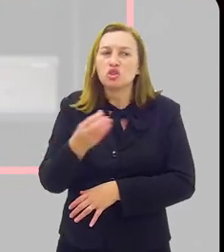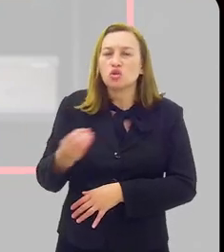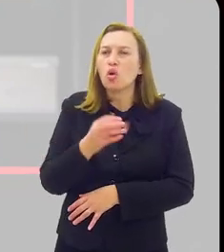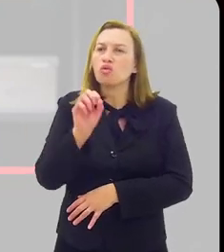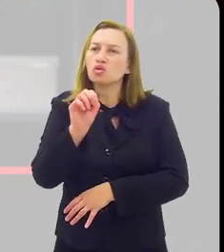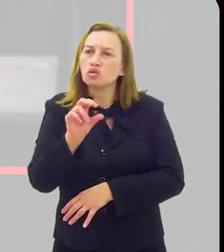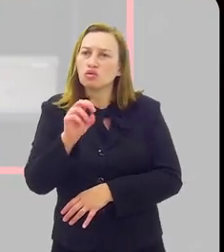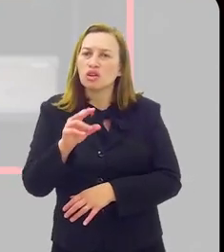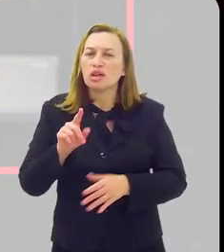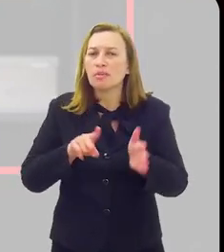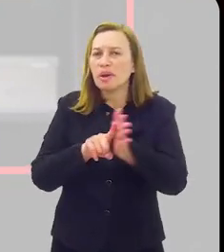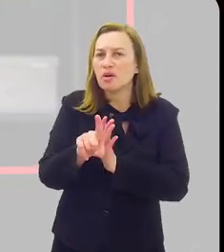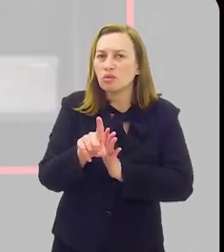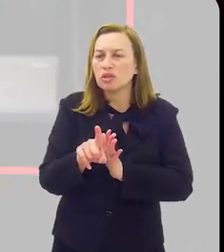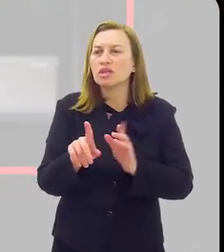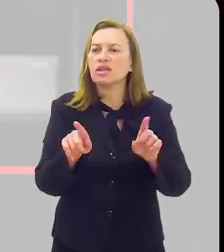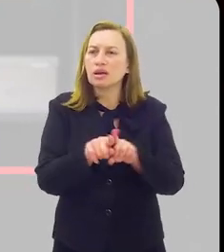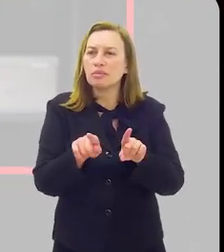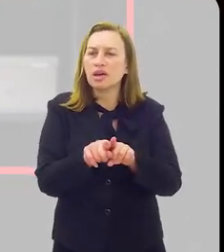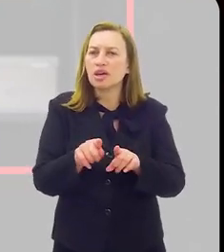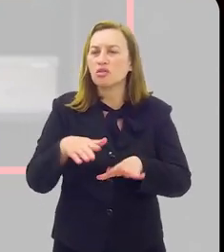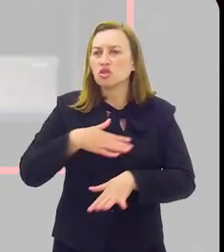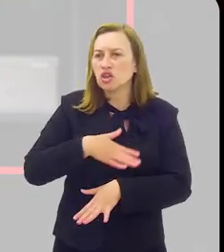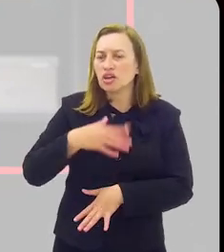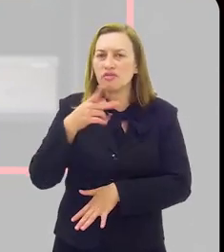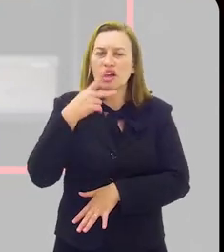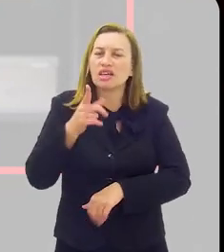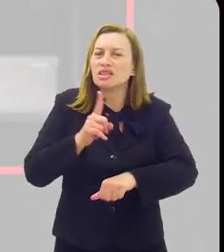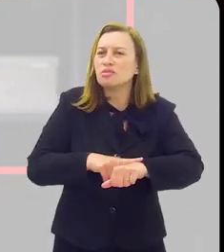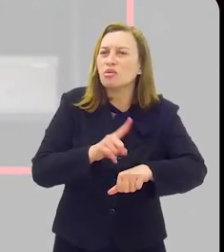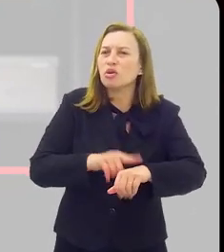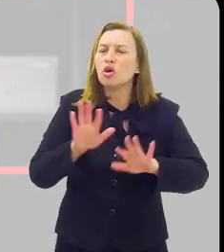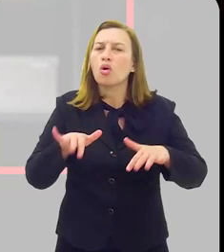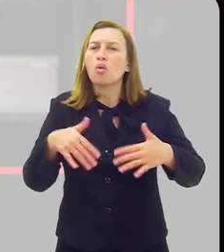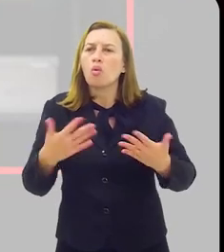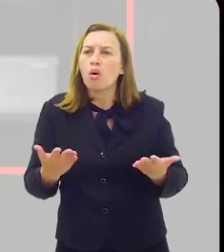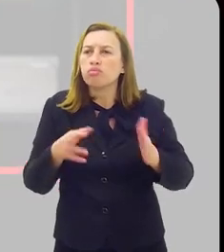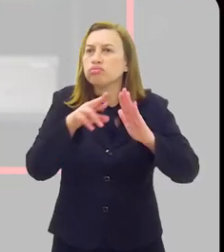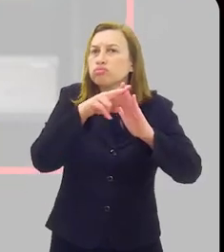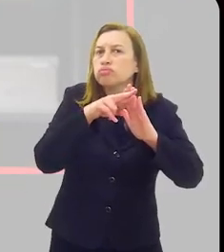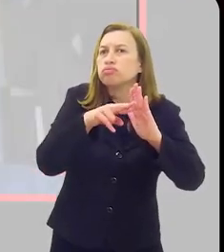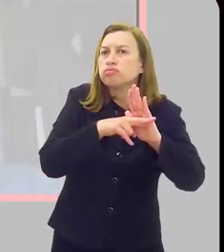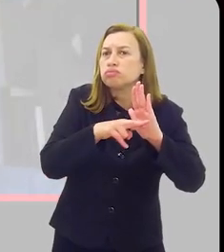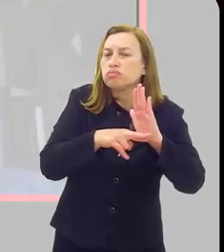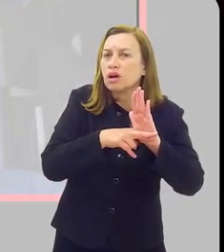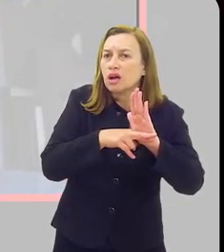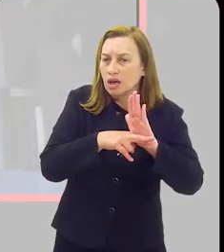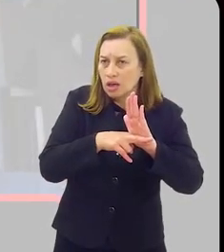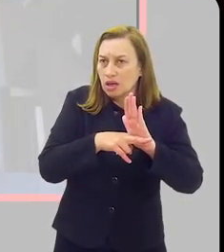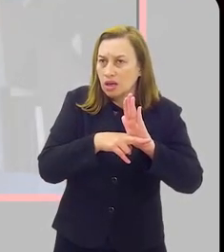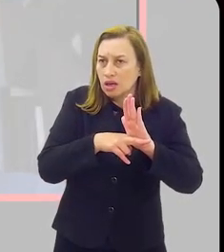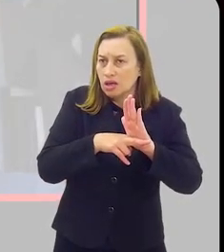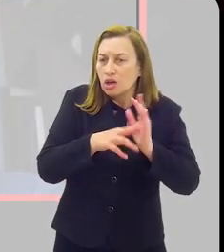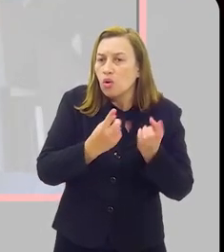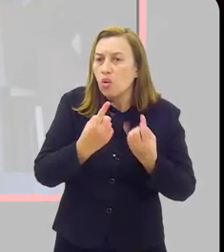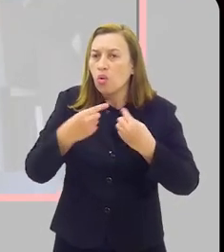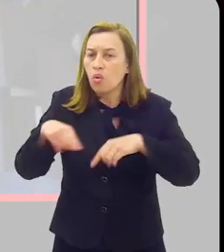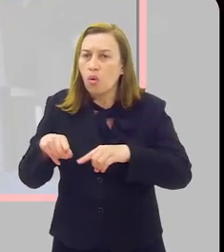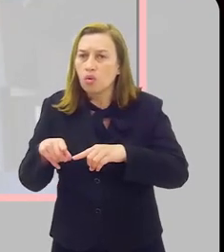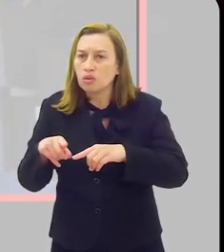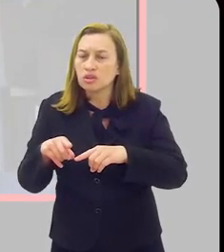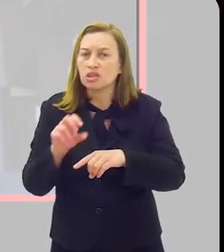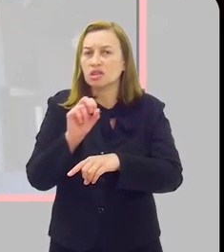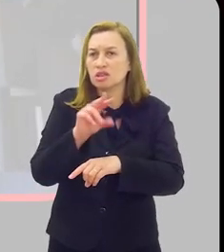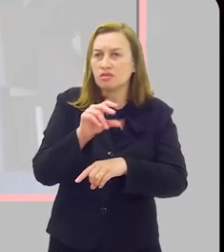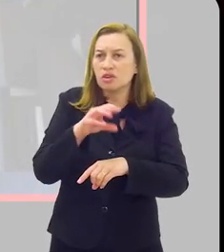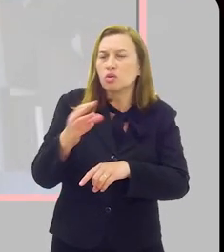variantes. Nessa mesma pergunta, eu gostaria que a senhora dissesse, nesse momento, quais são as recomendações das autoridades contra a Covid,